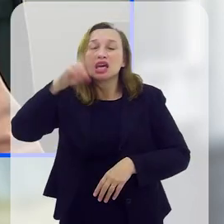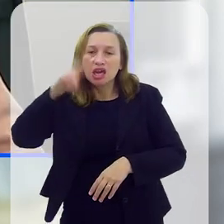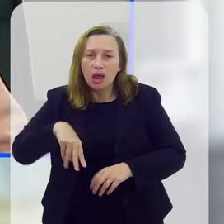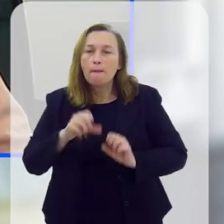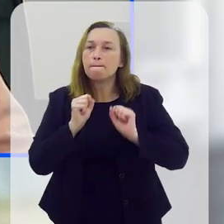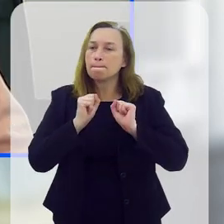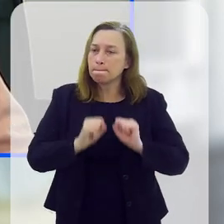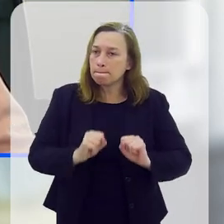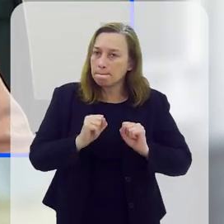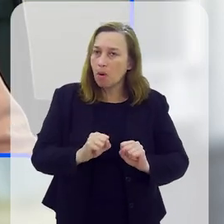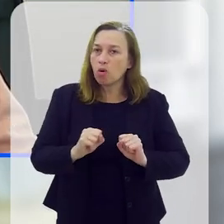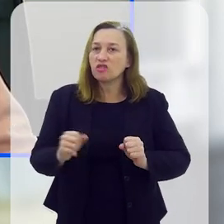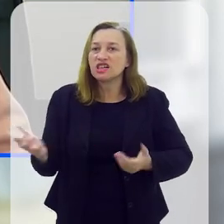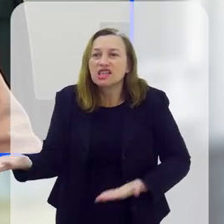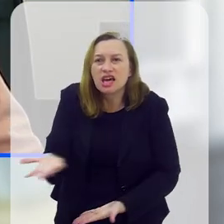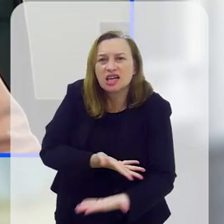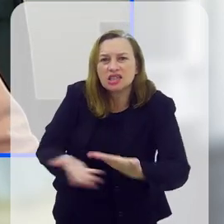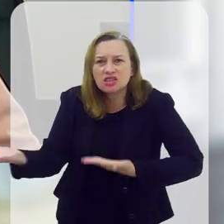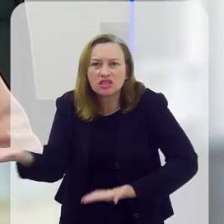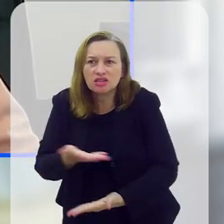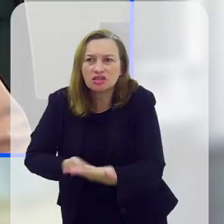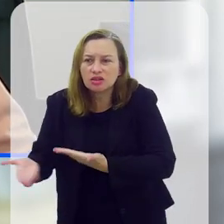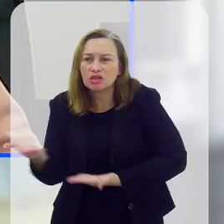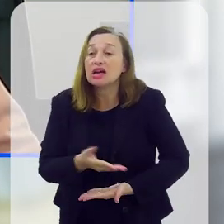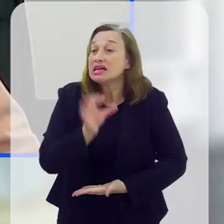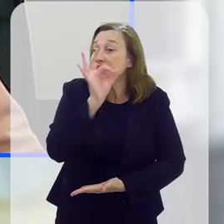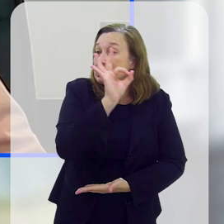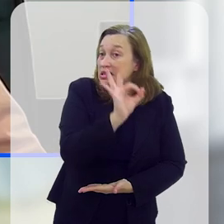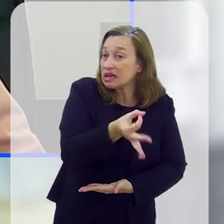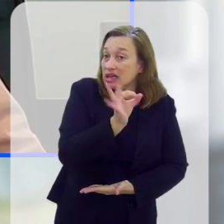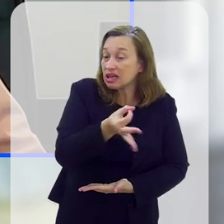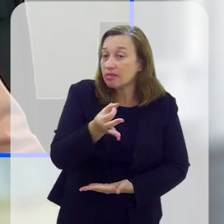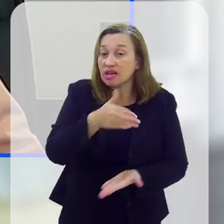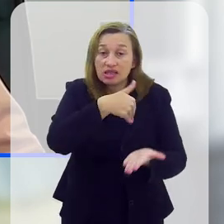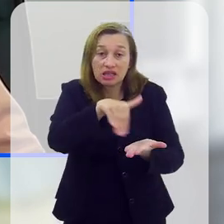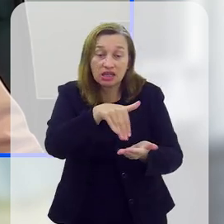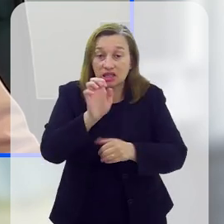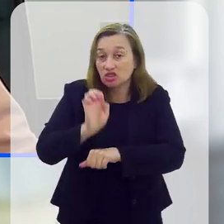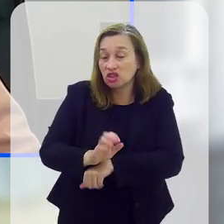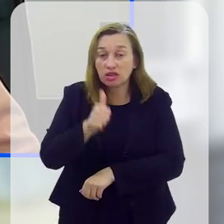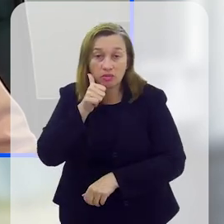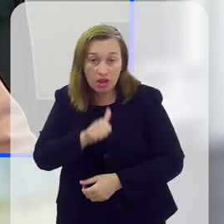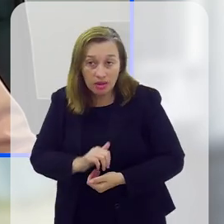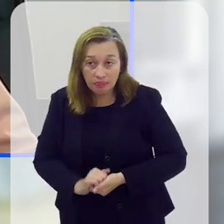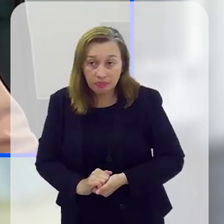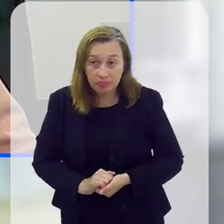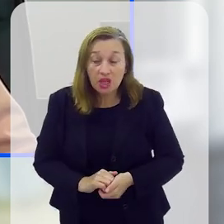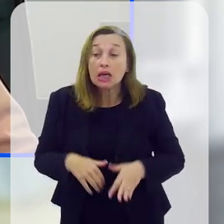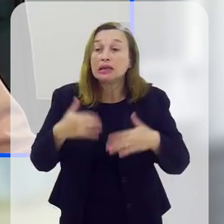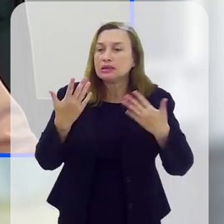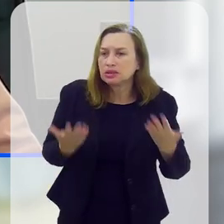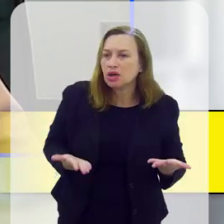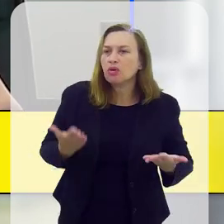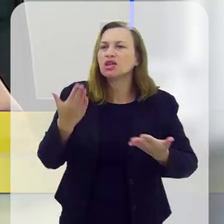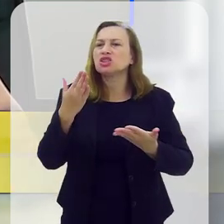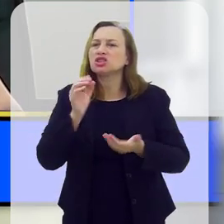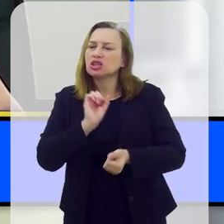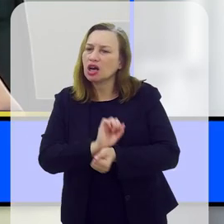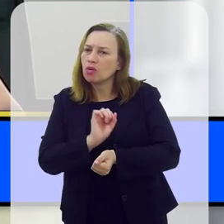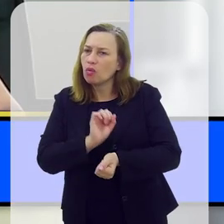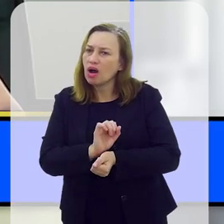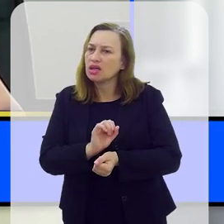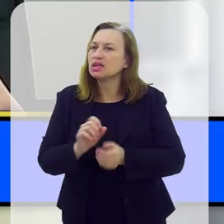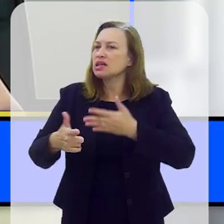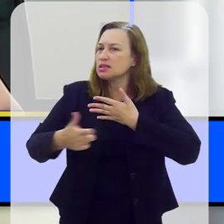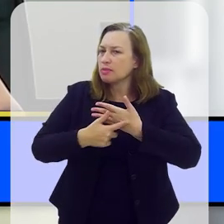e quem pode e deve fazer essa articulação é exatamente a Secretaria de Estado da Mulher. Então, a